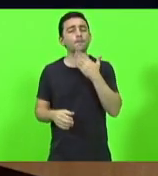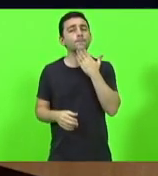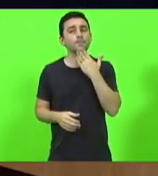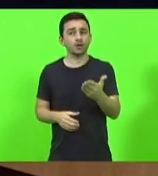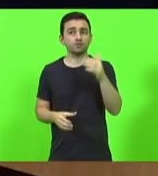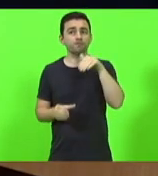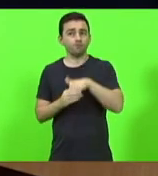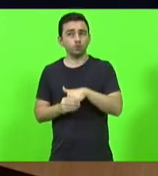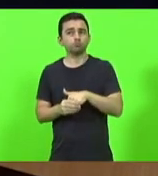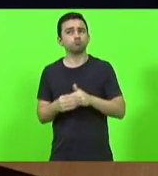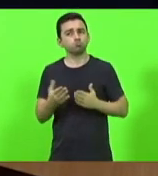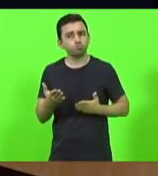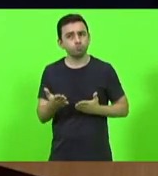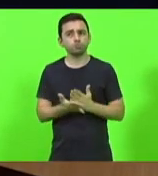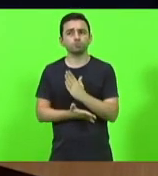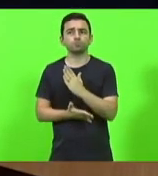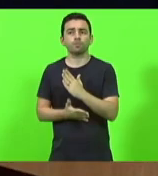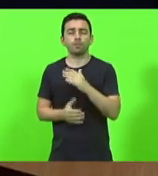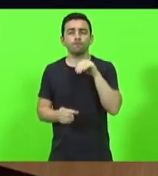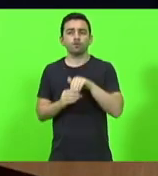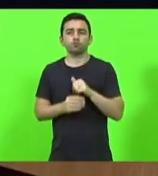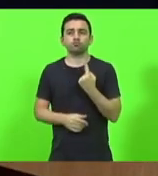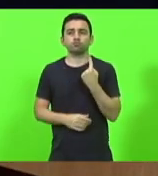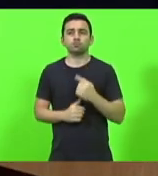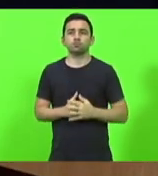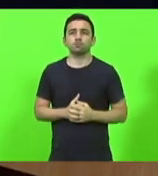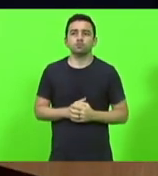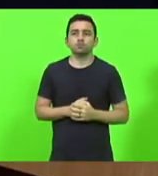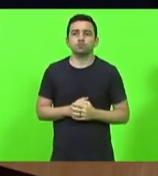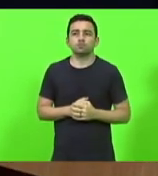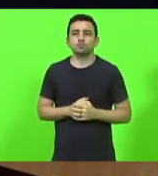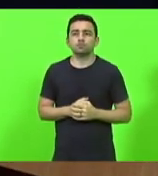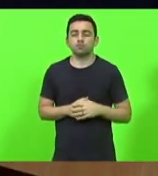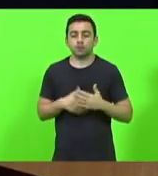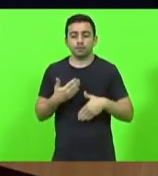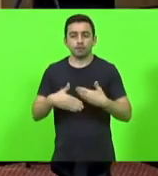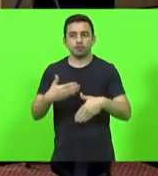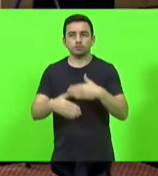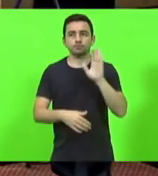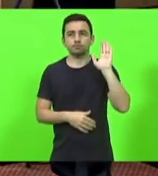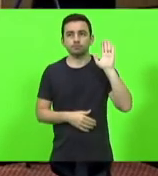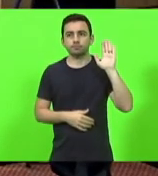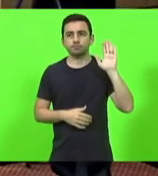pela aprovação, voto 1, presidente. encaminhamento, presidente. Senhor presidente,